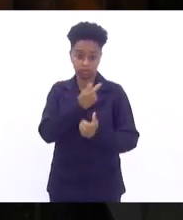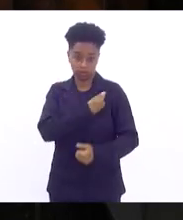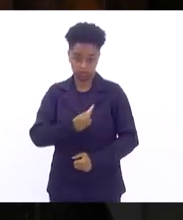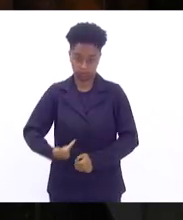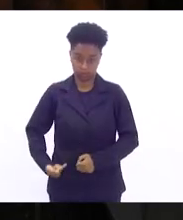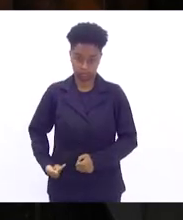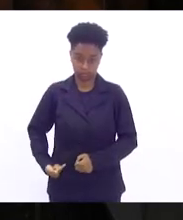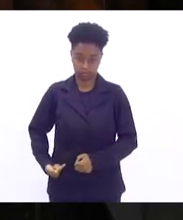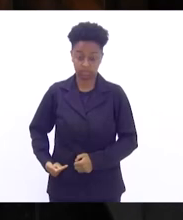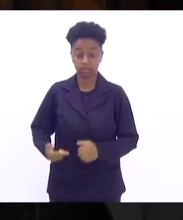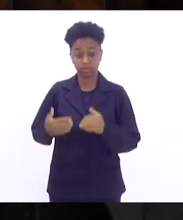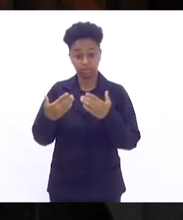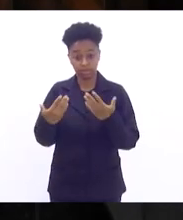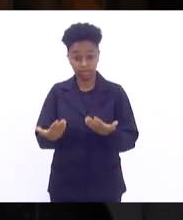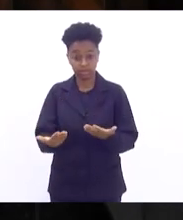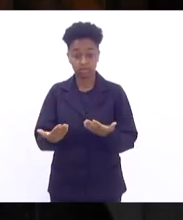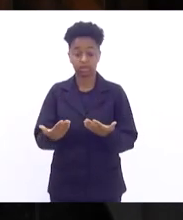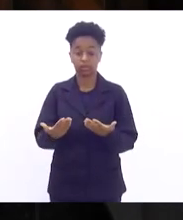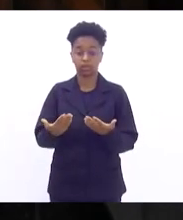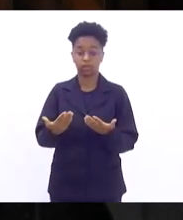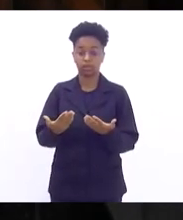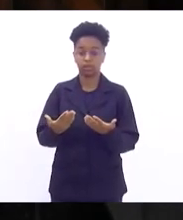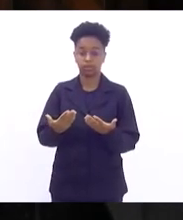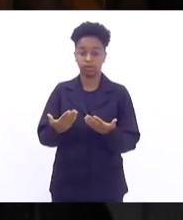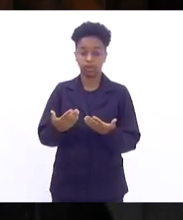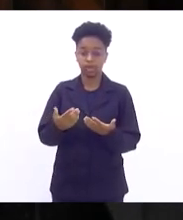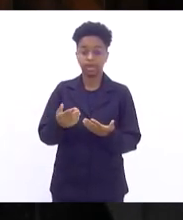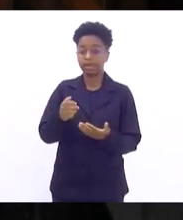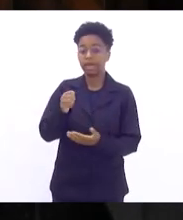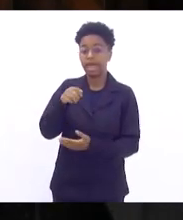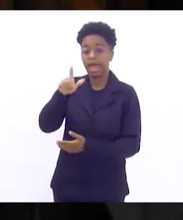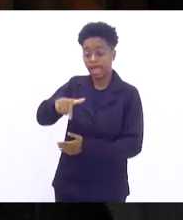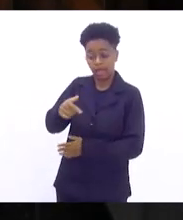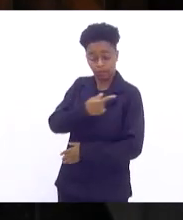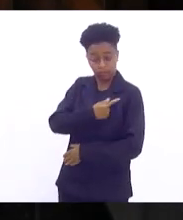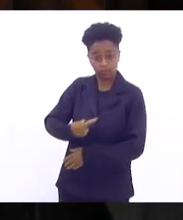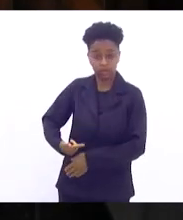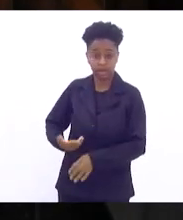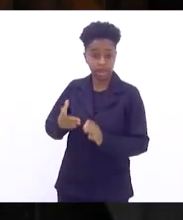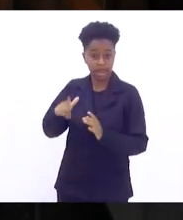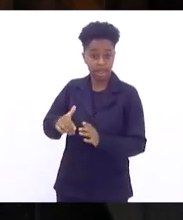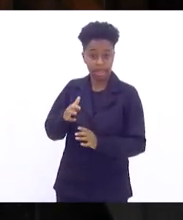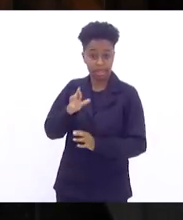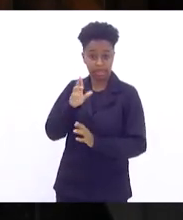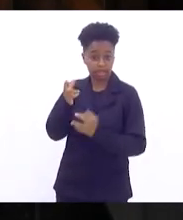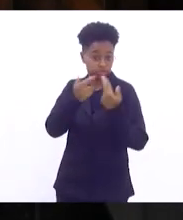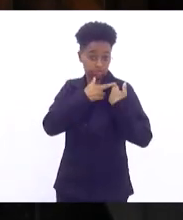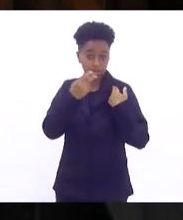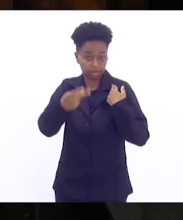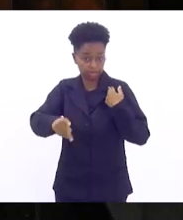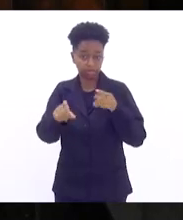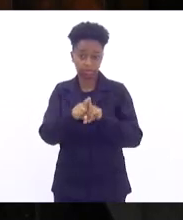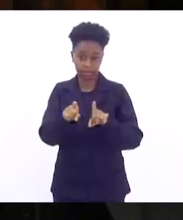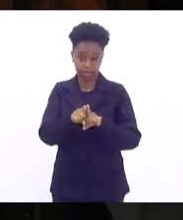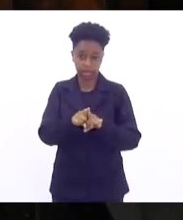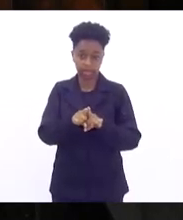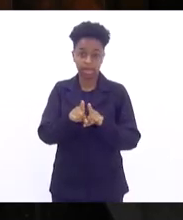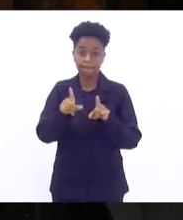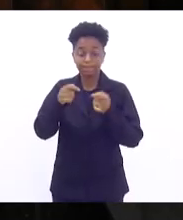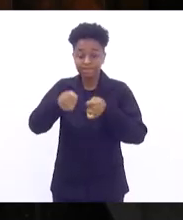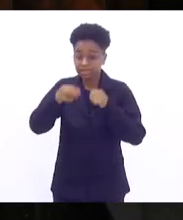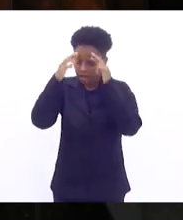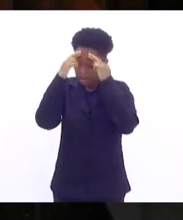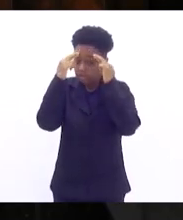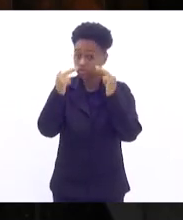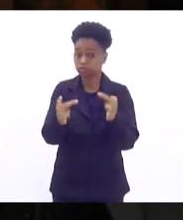para a gente aqui há anos. se entrar aqui, se o ouve esse governador. Para mim, isso é a liturgia do cargo. Também é o respeito